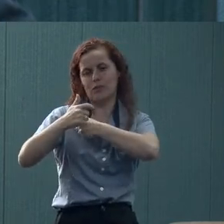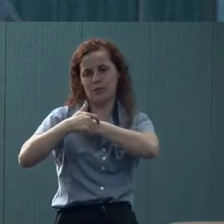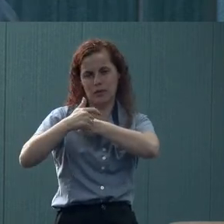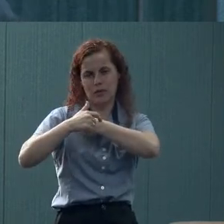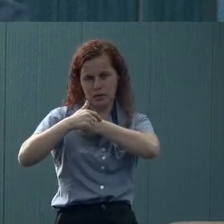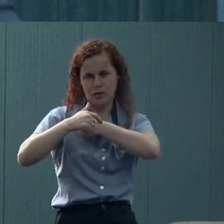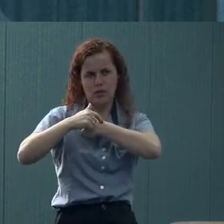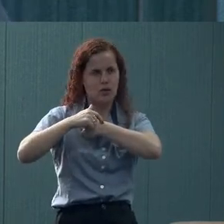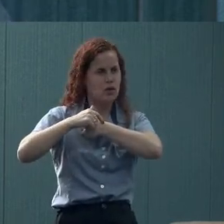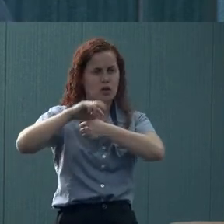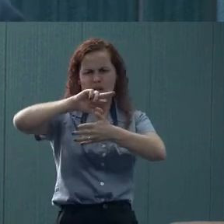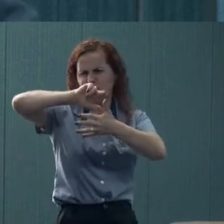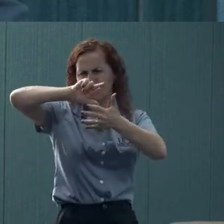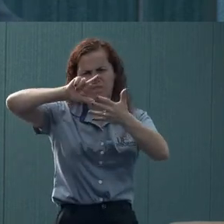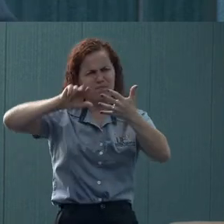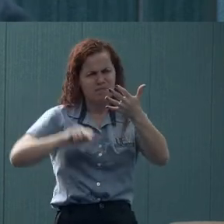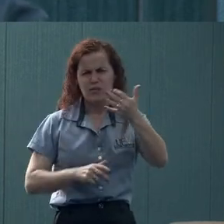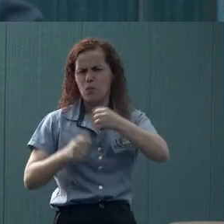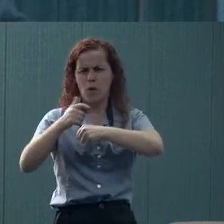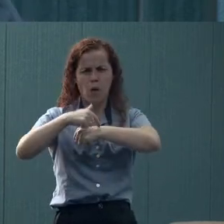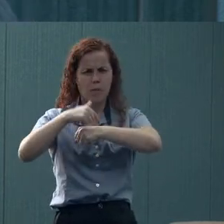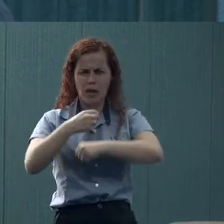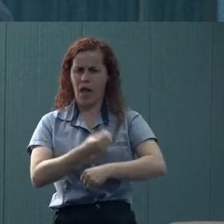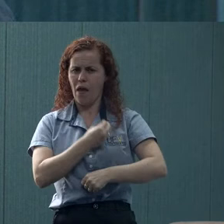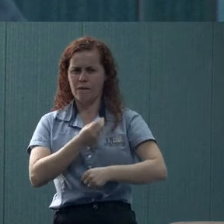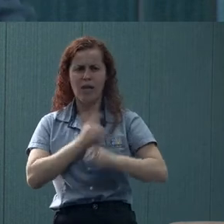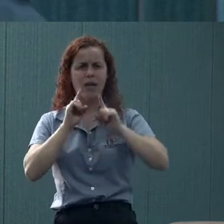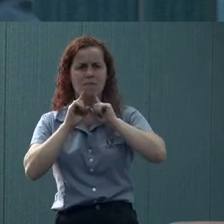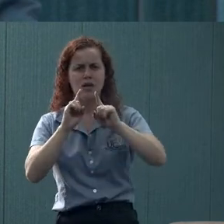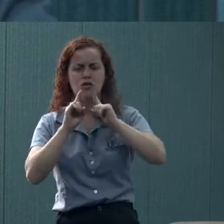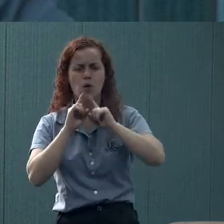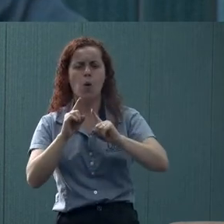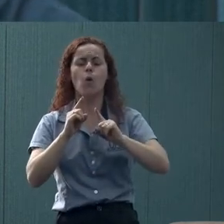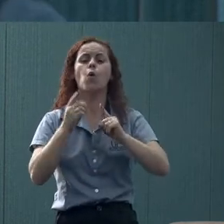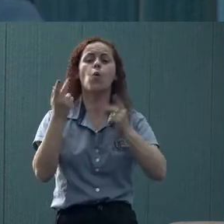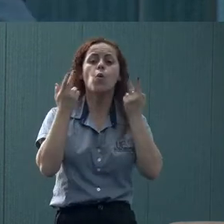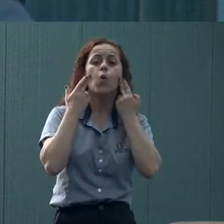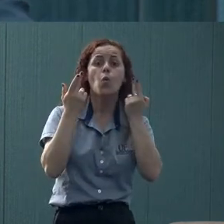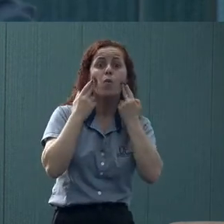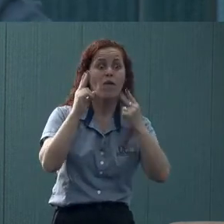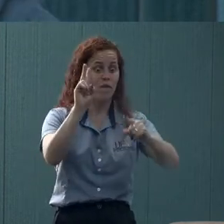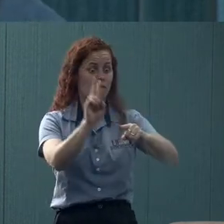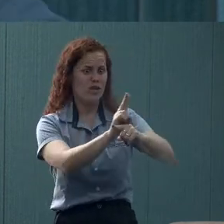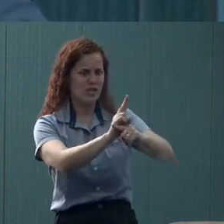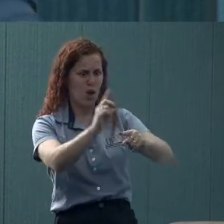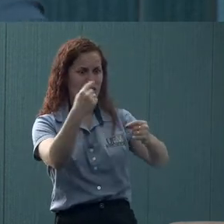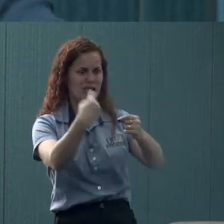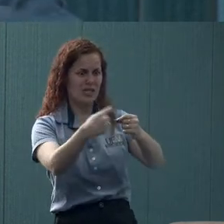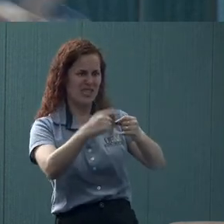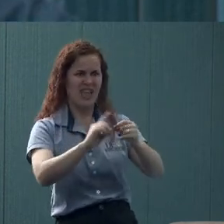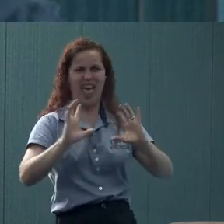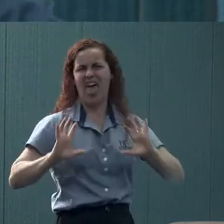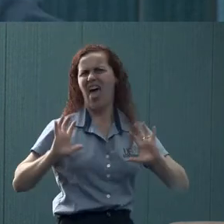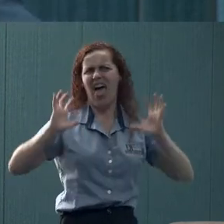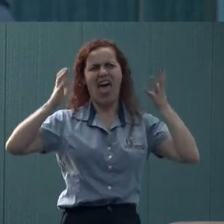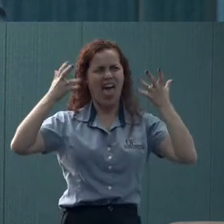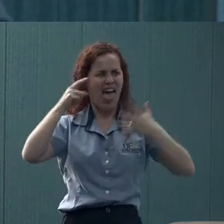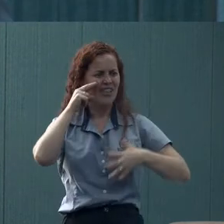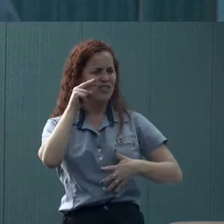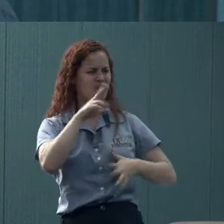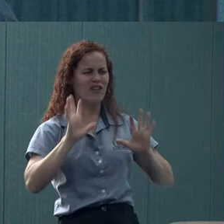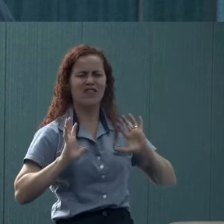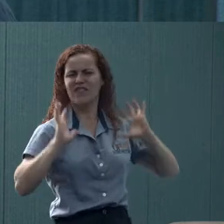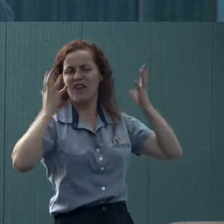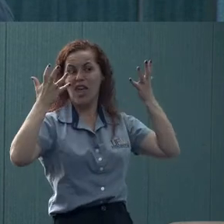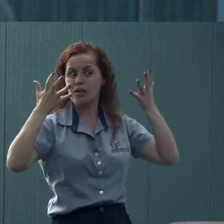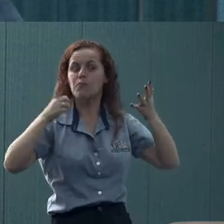Em outros momentos, em todos os momentos. Essa é uma queixa comum. A gente tende a ver a Viçosa como uma cidade que está todo mundo em festa e tal,